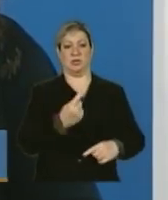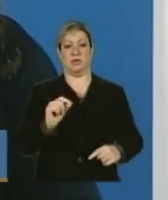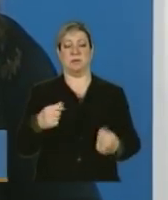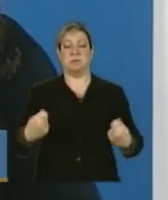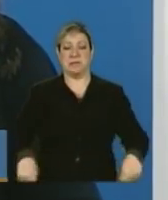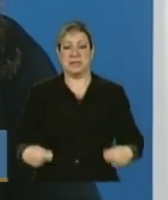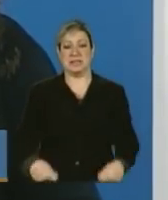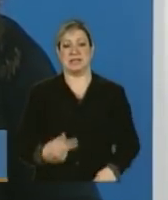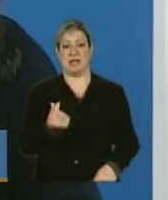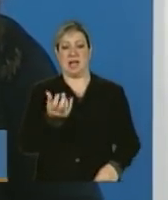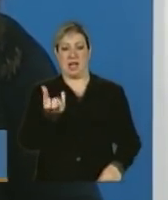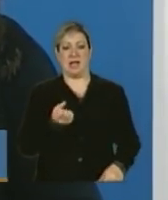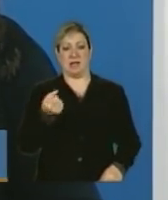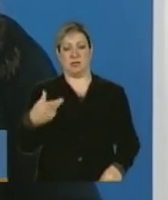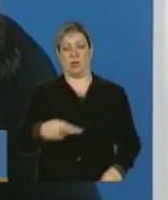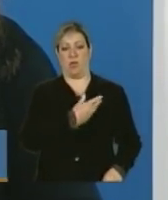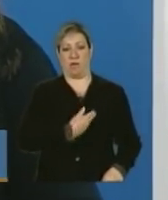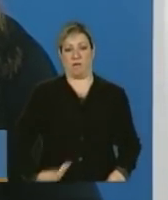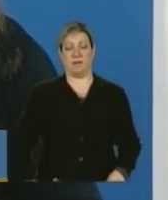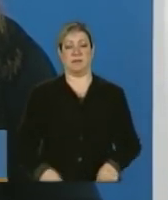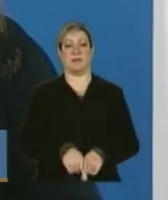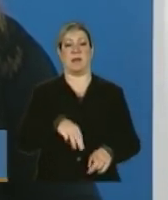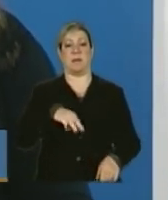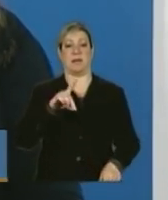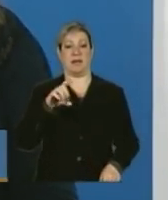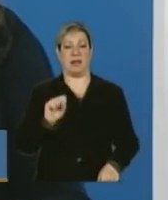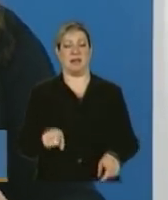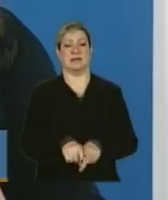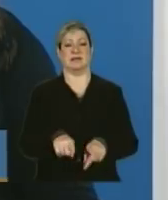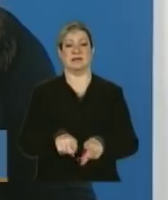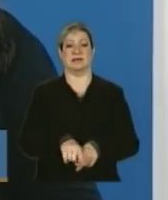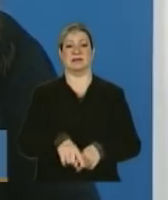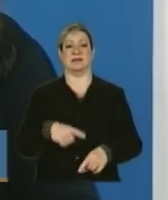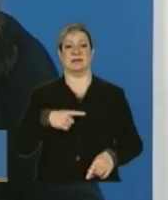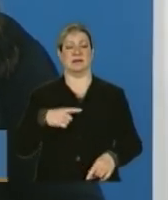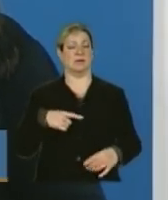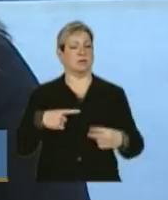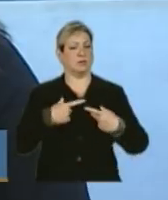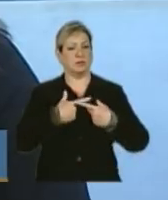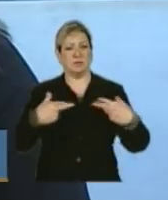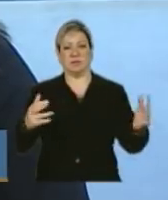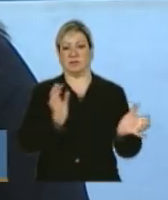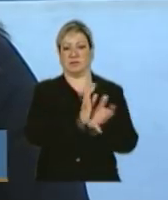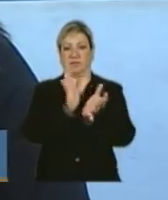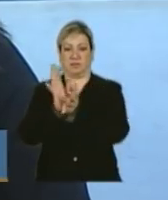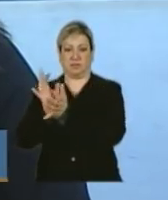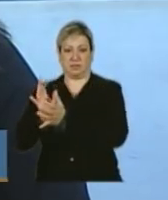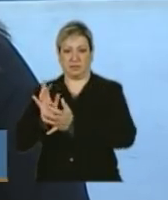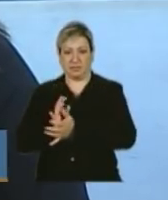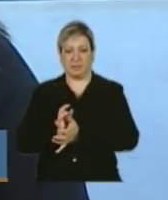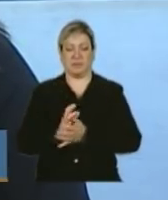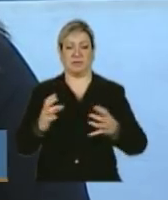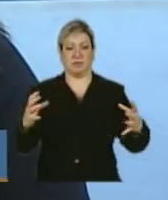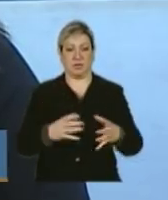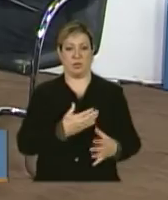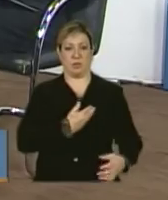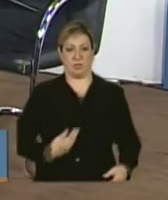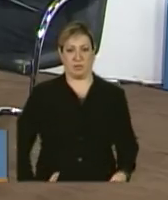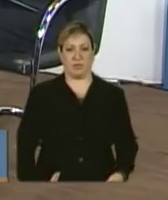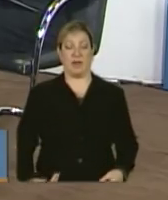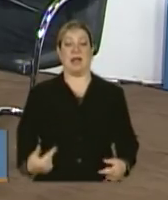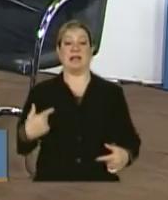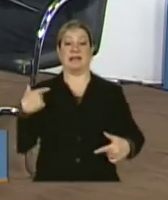Desenvolvimento Agrário também, pelo MDS. Uma série de instituições públicas, então, que